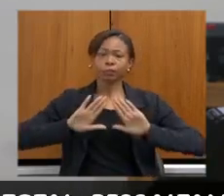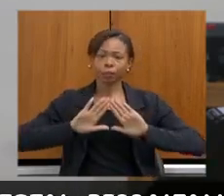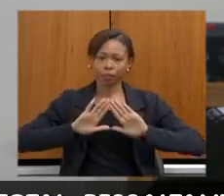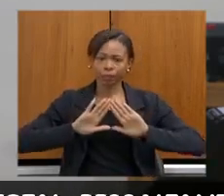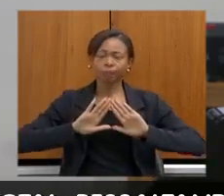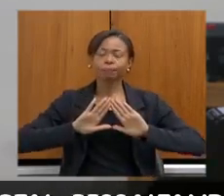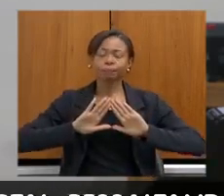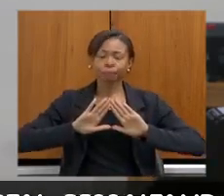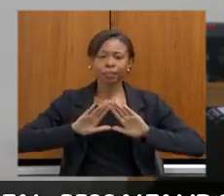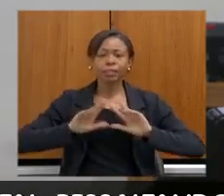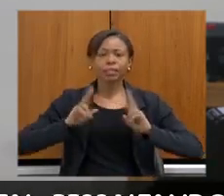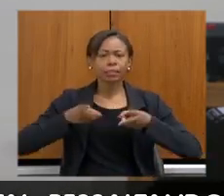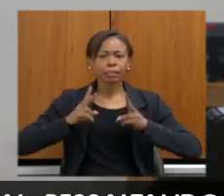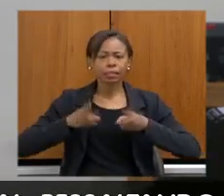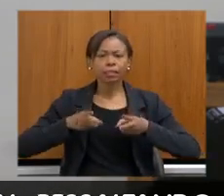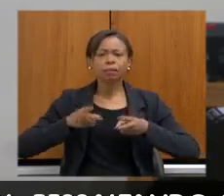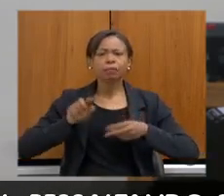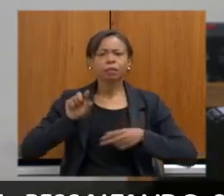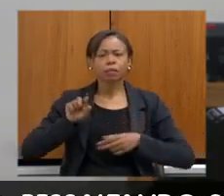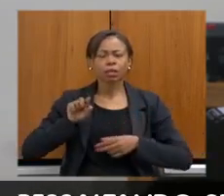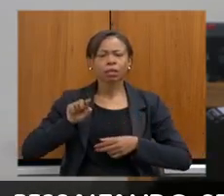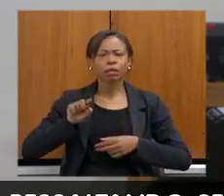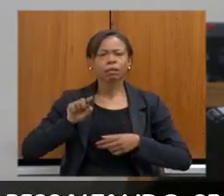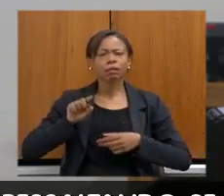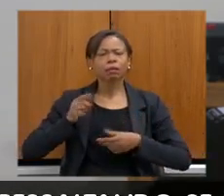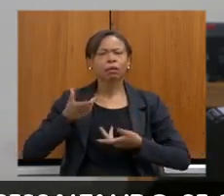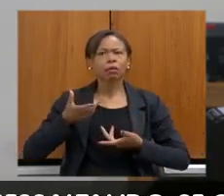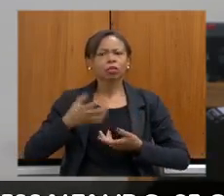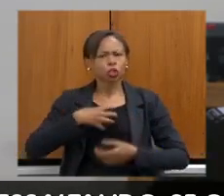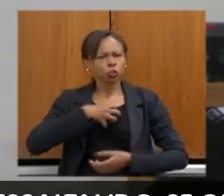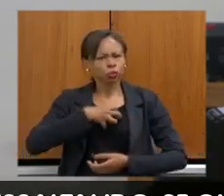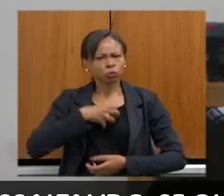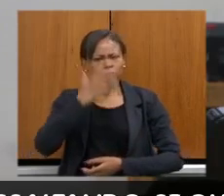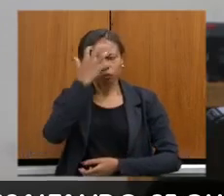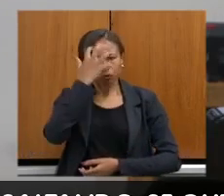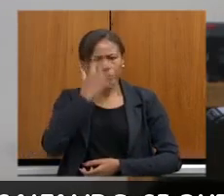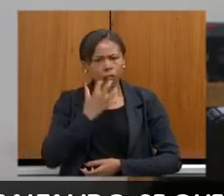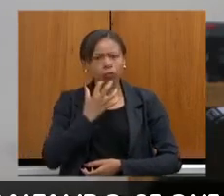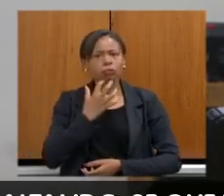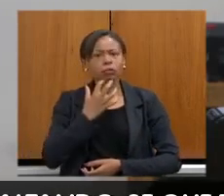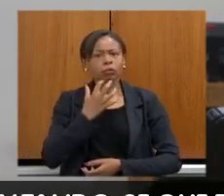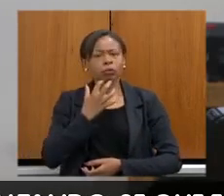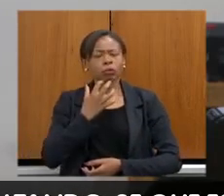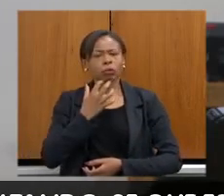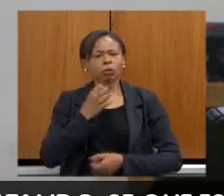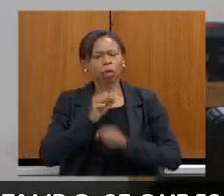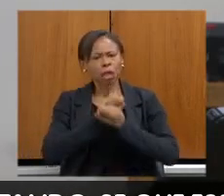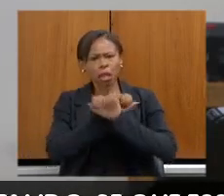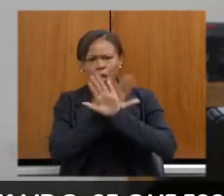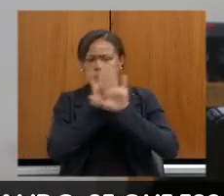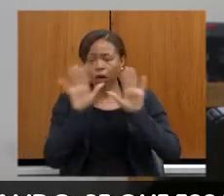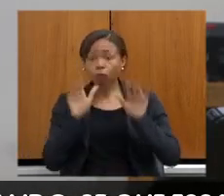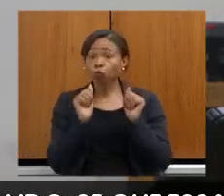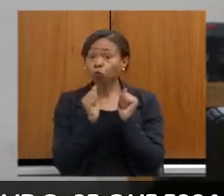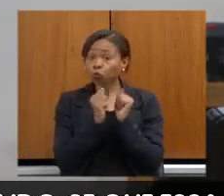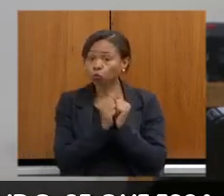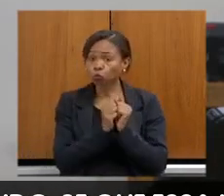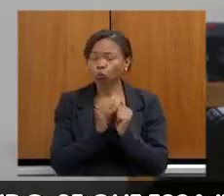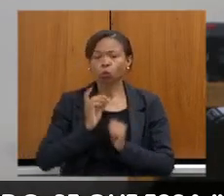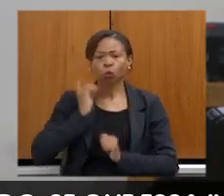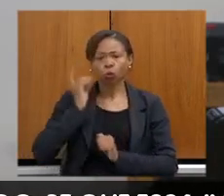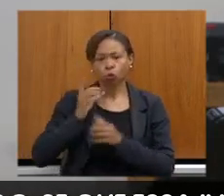enfrentando de forma séria, de forma transparente e, junto com os deputados e com a sociedade,